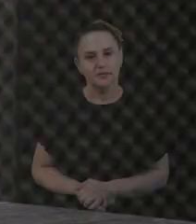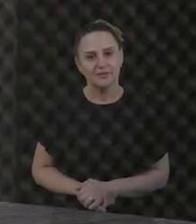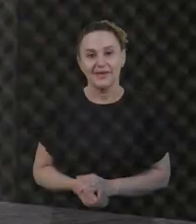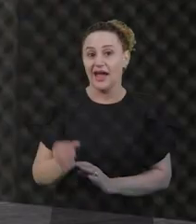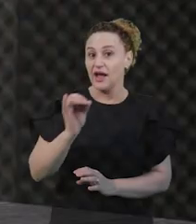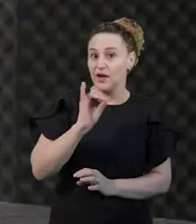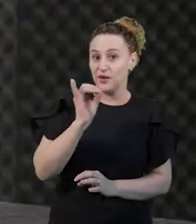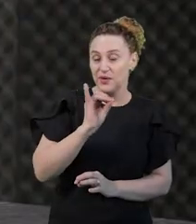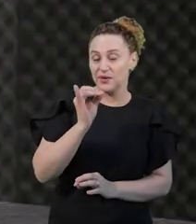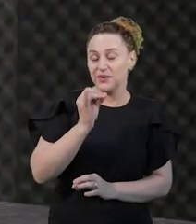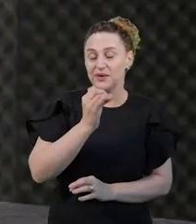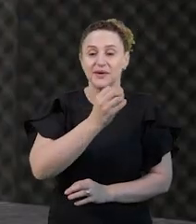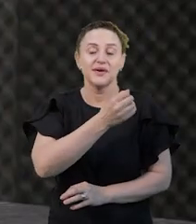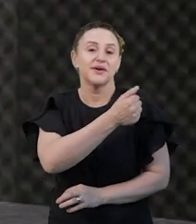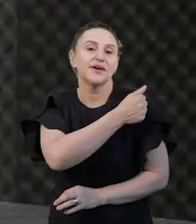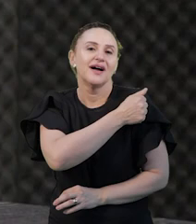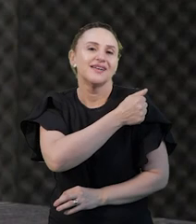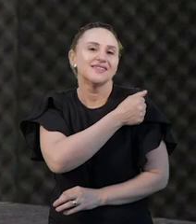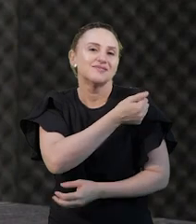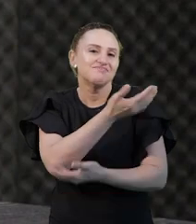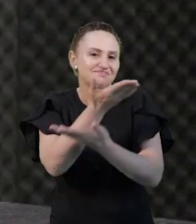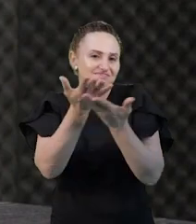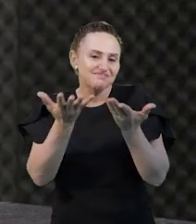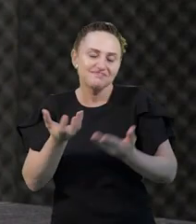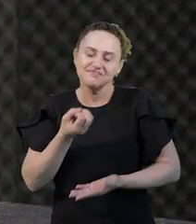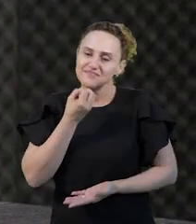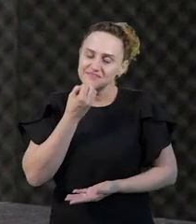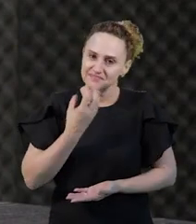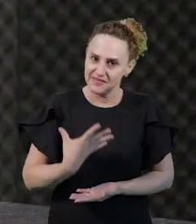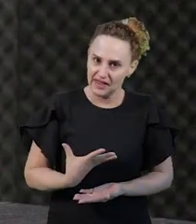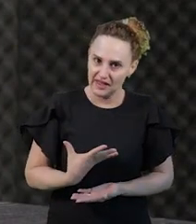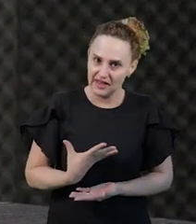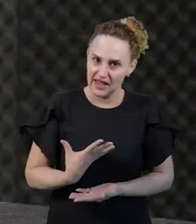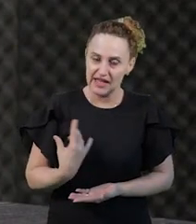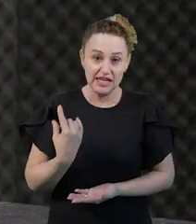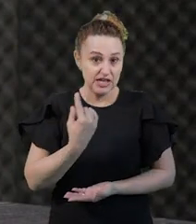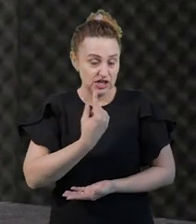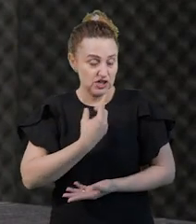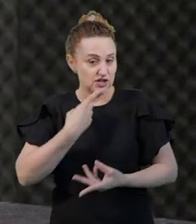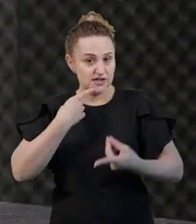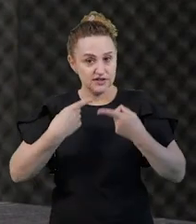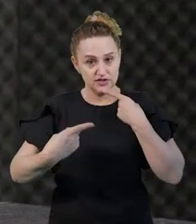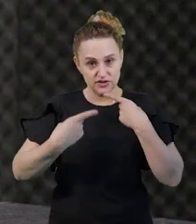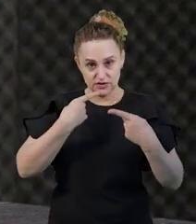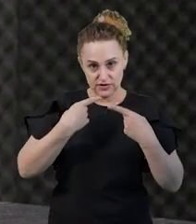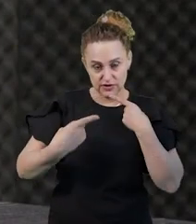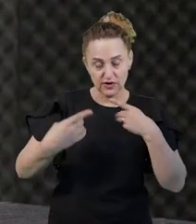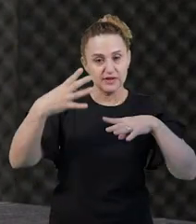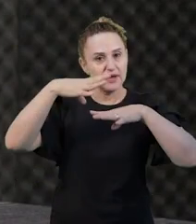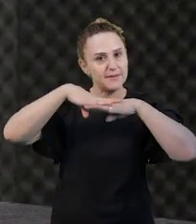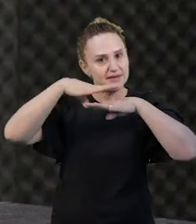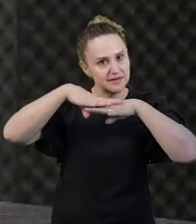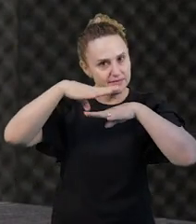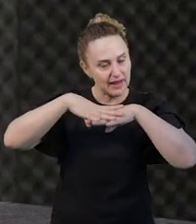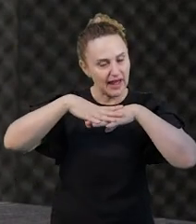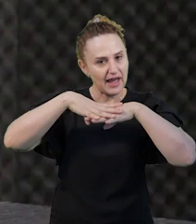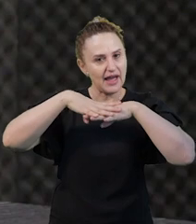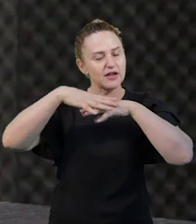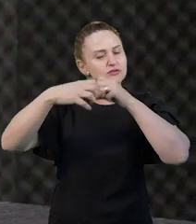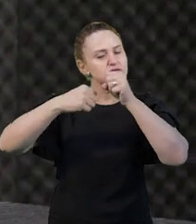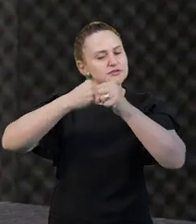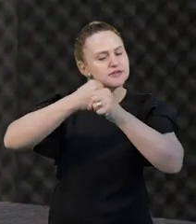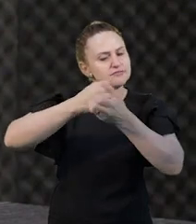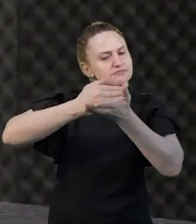Olá alunos e alunas, tudo bem? Em meio às nossas discussões sobre a matemática nos anos iniciais do ensino